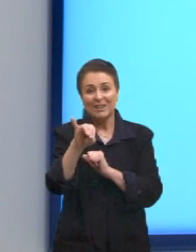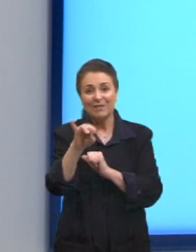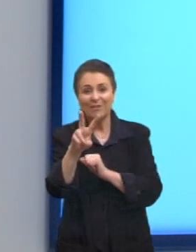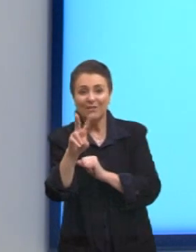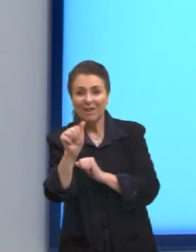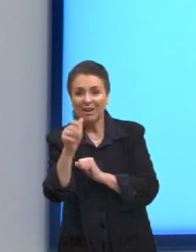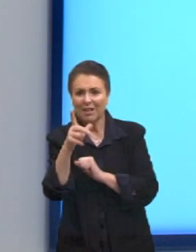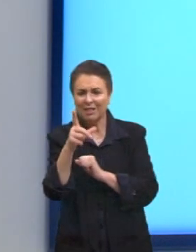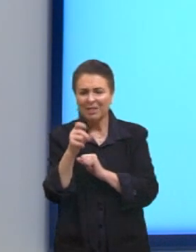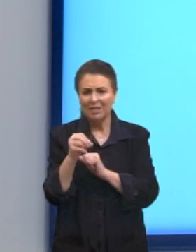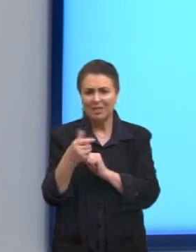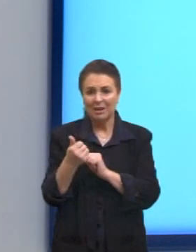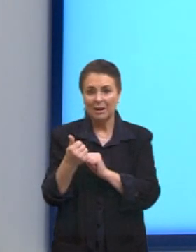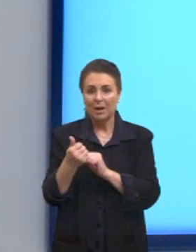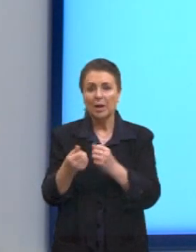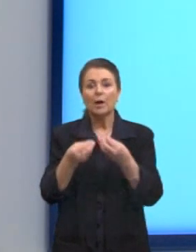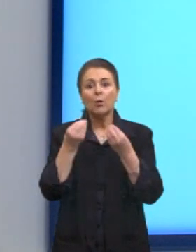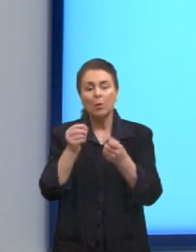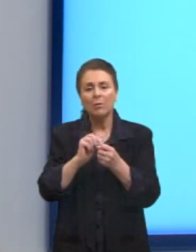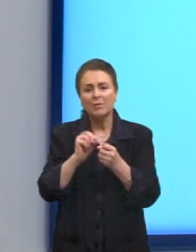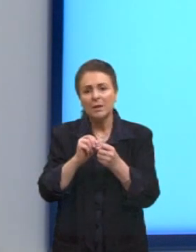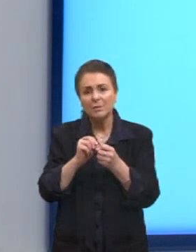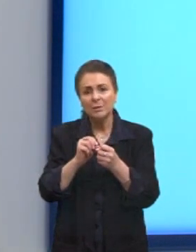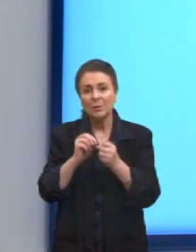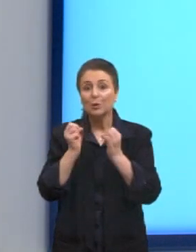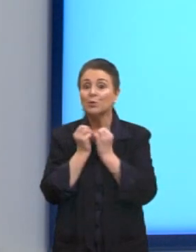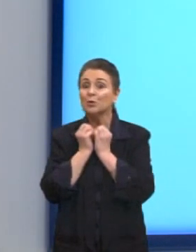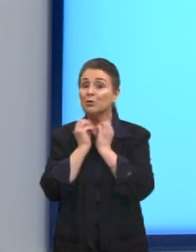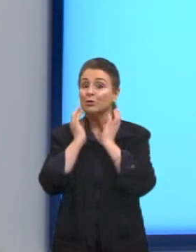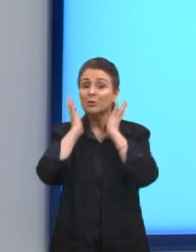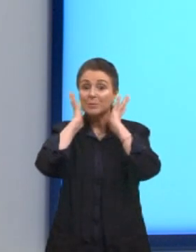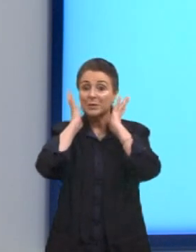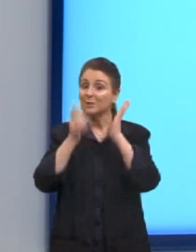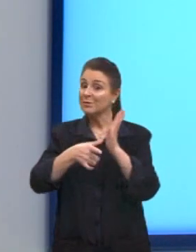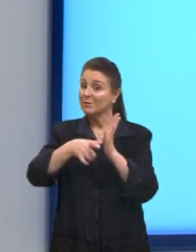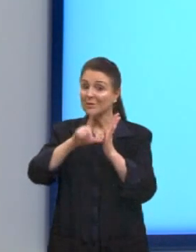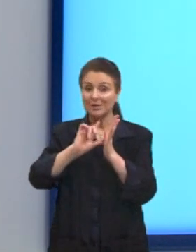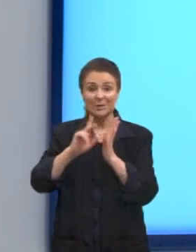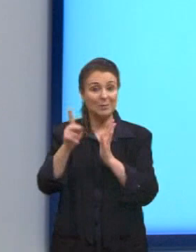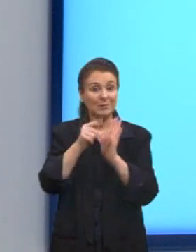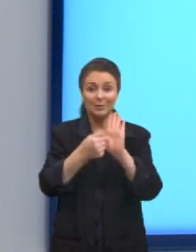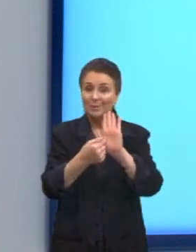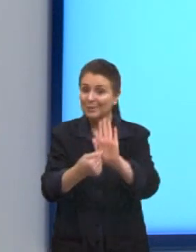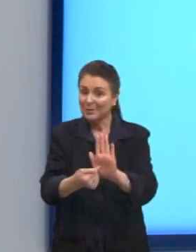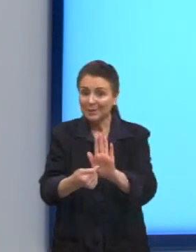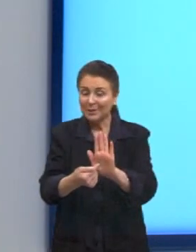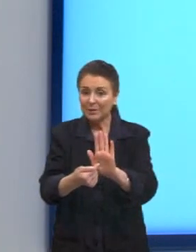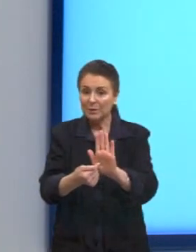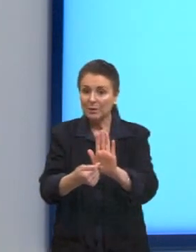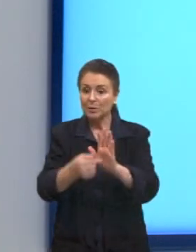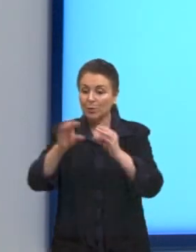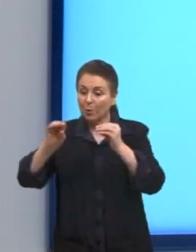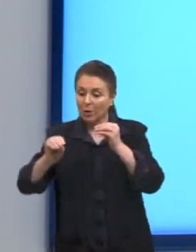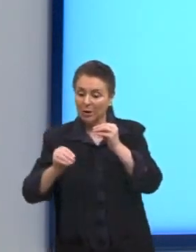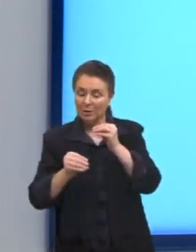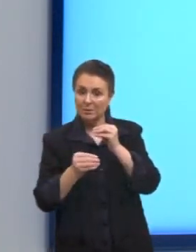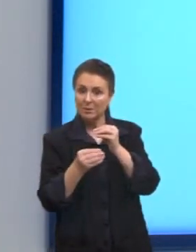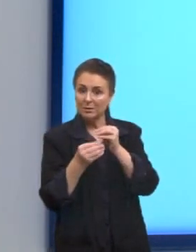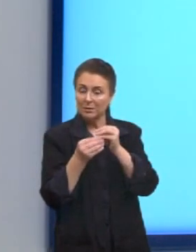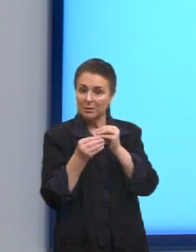o eu faço? Eu sigo o mesmo embalo do shakesperiano, que eu citei como exemplo antes. Então, eu acrescento um